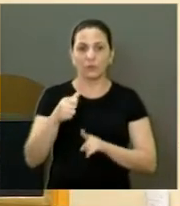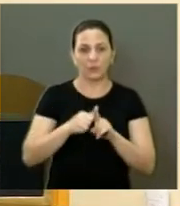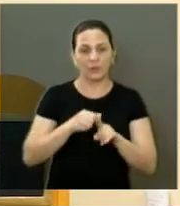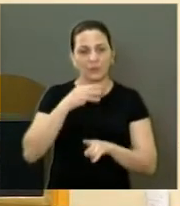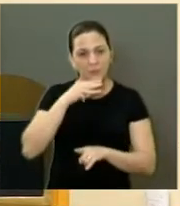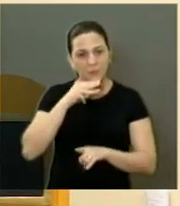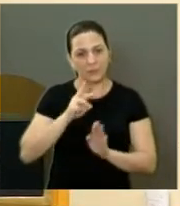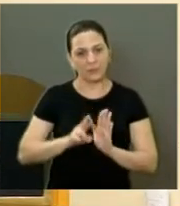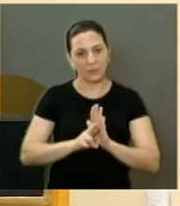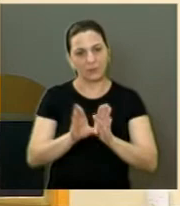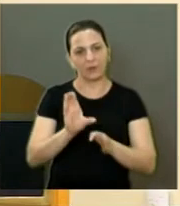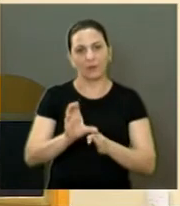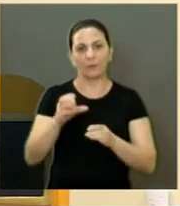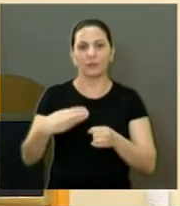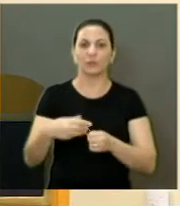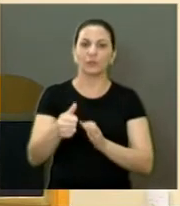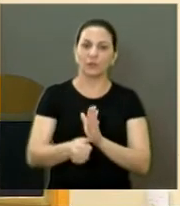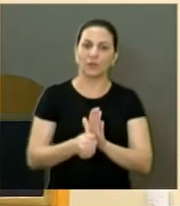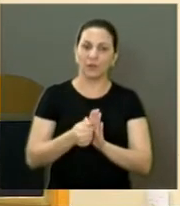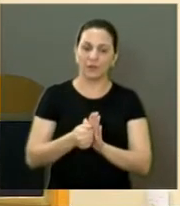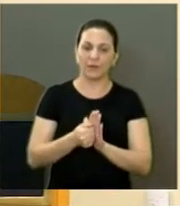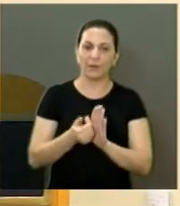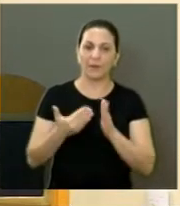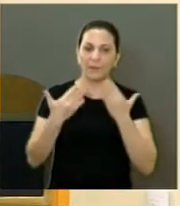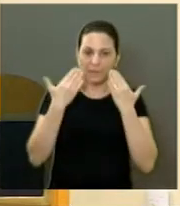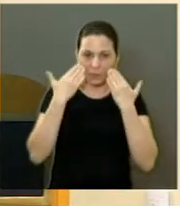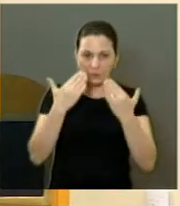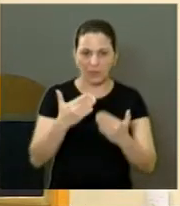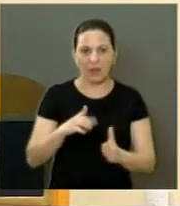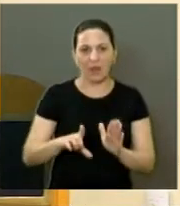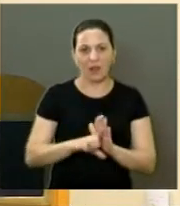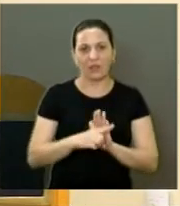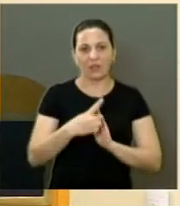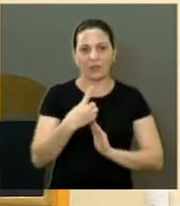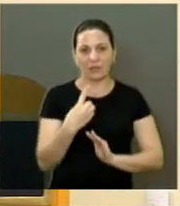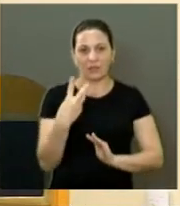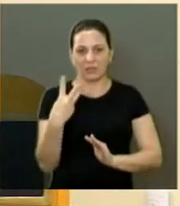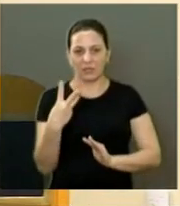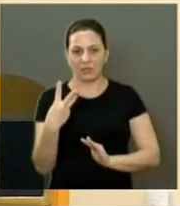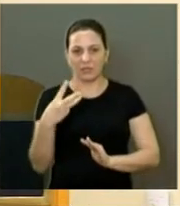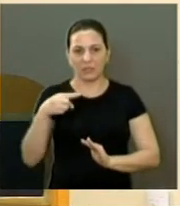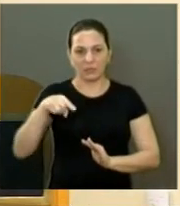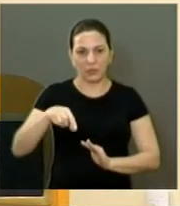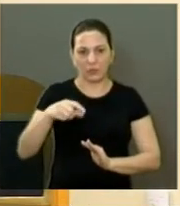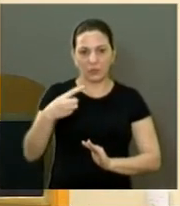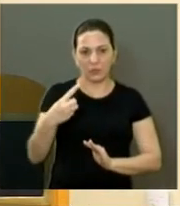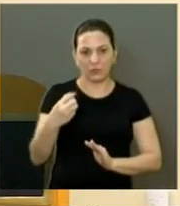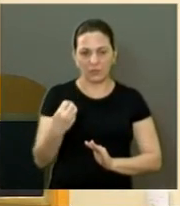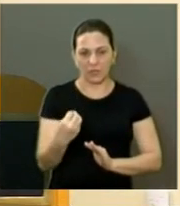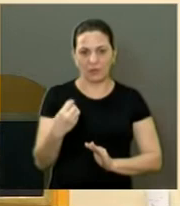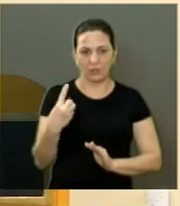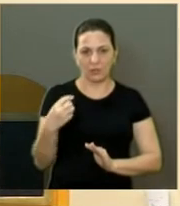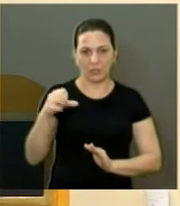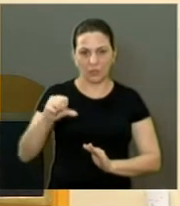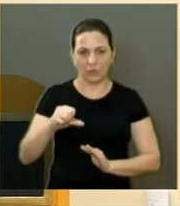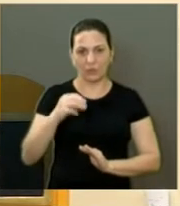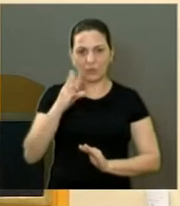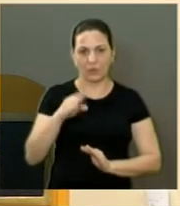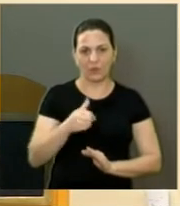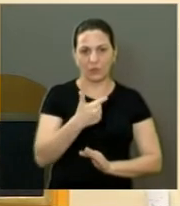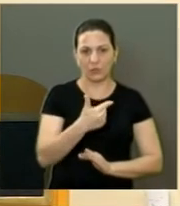Municipal, para apresentação da Lei 13.019-2014, um marco